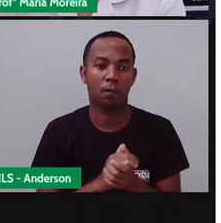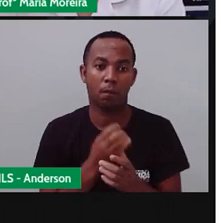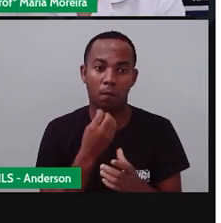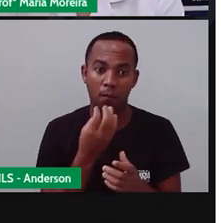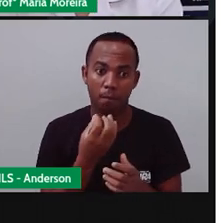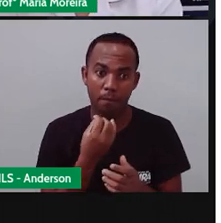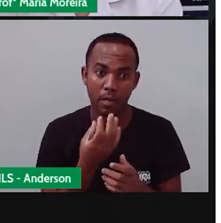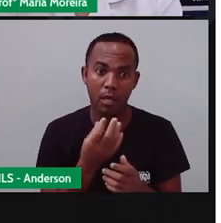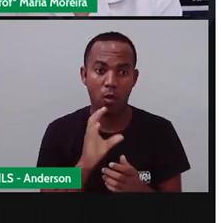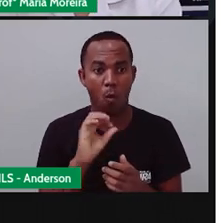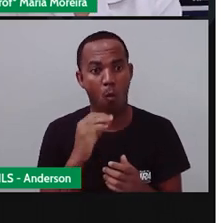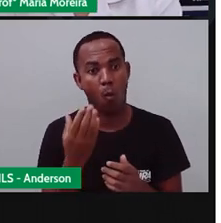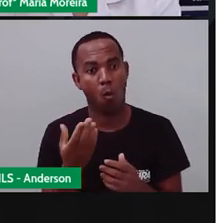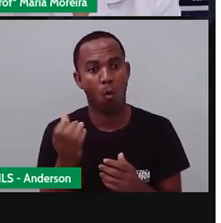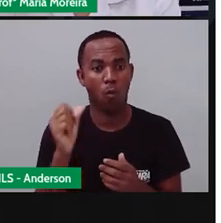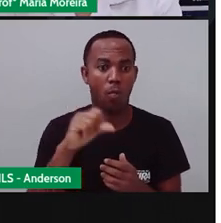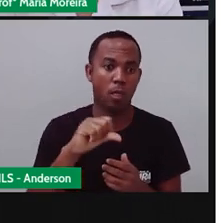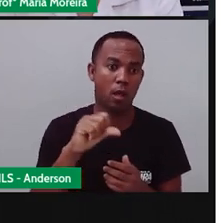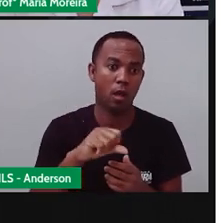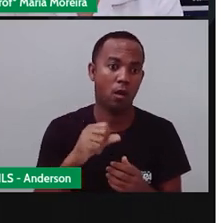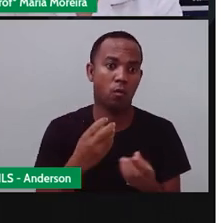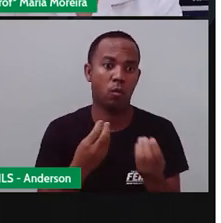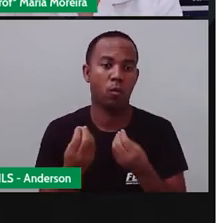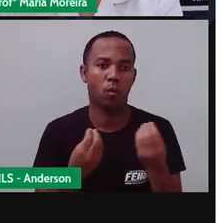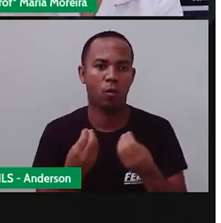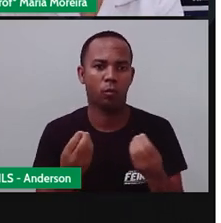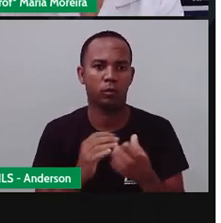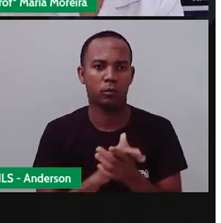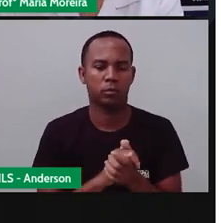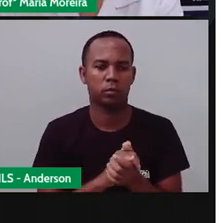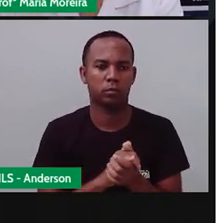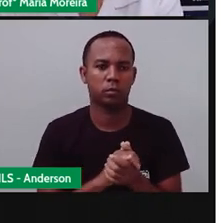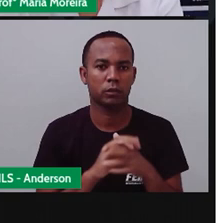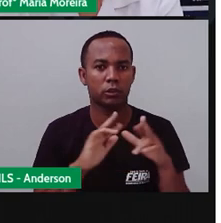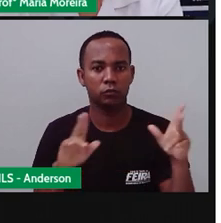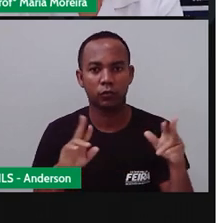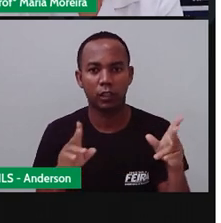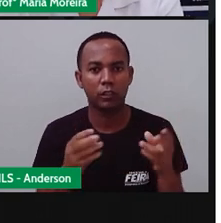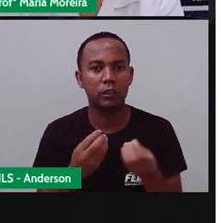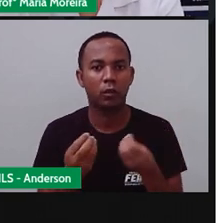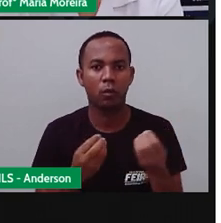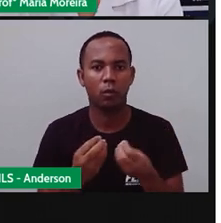bem para o homem? Ou não faz diferença nenhuma?